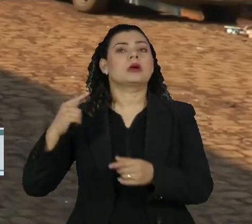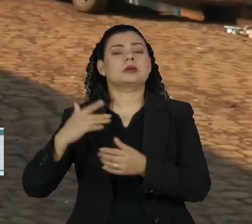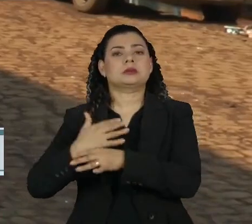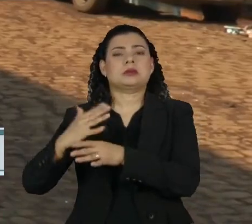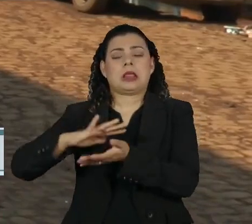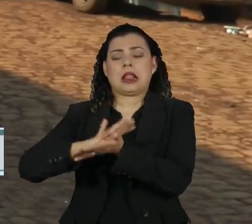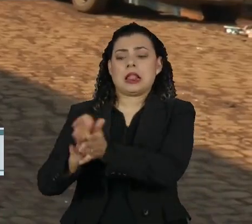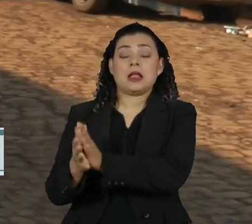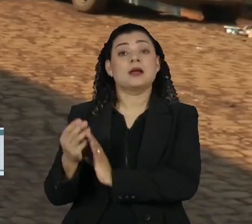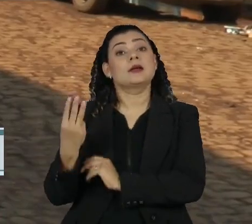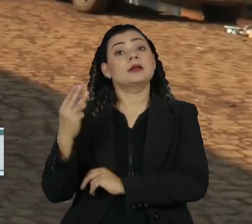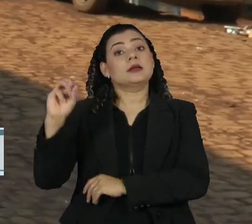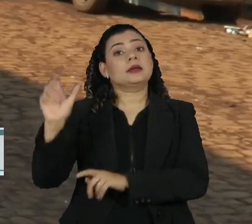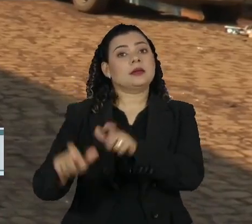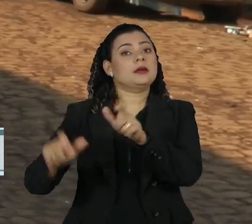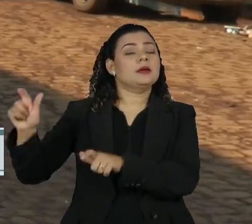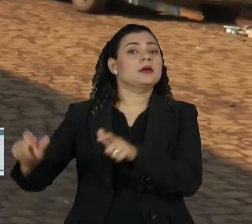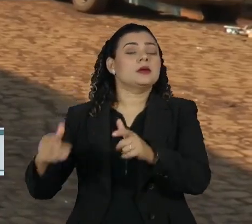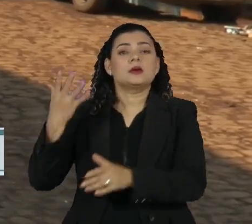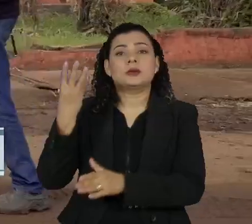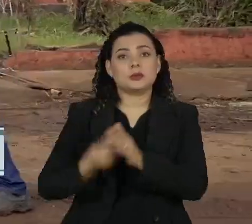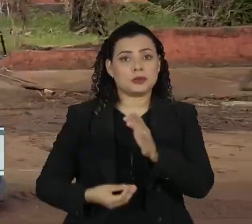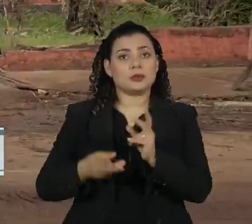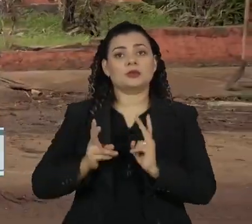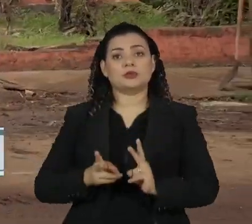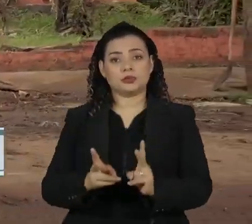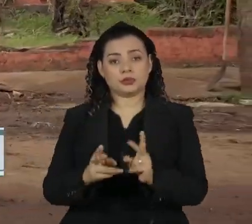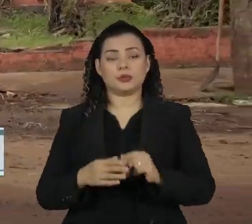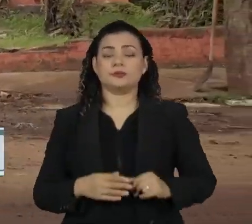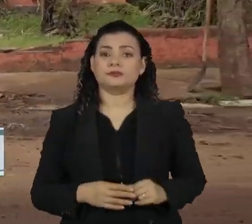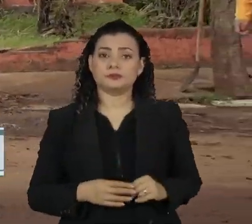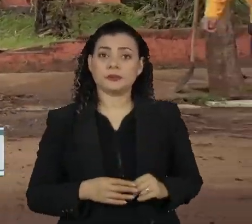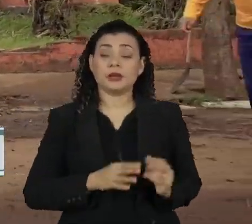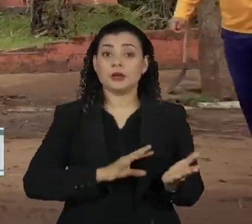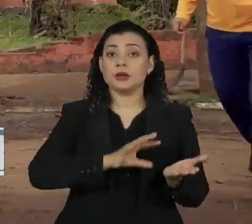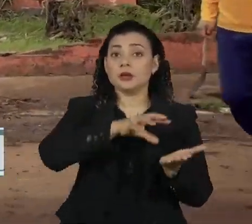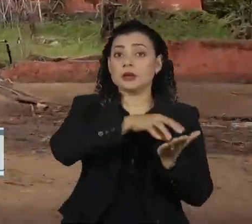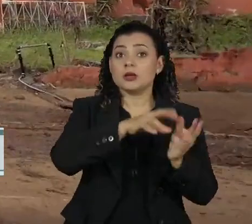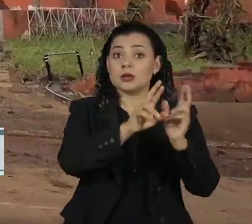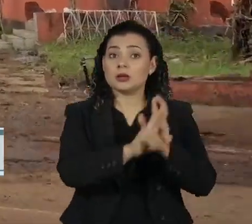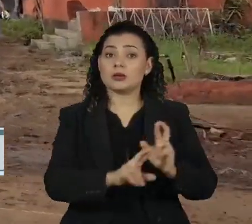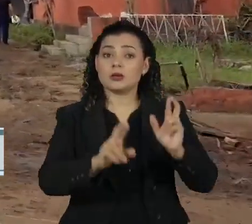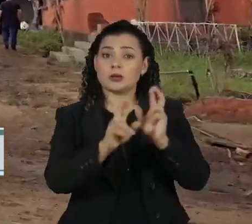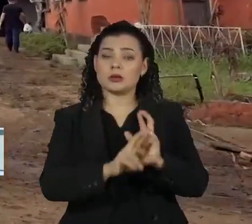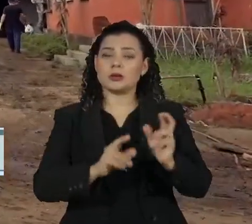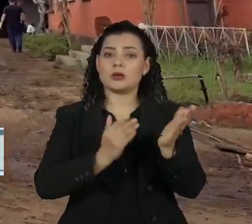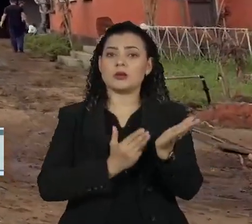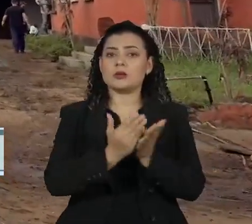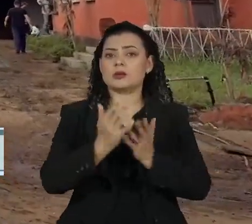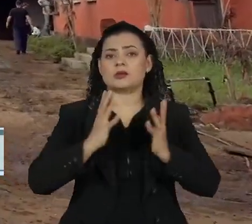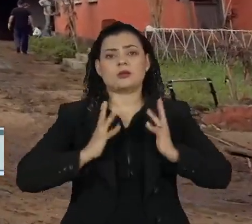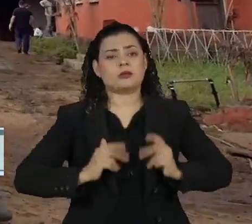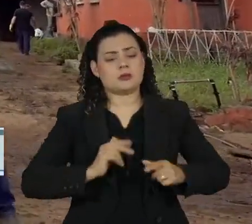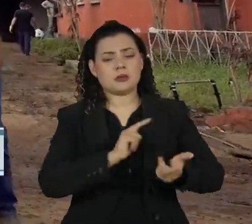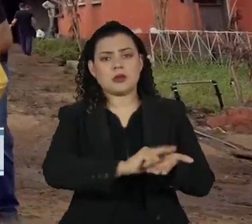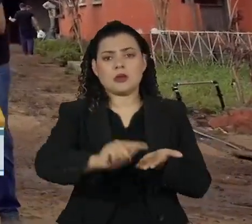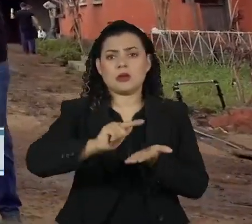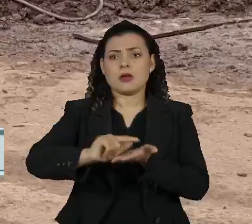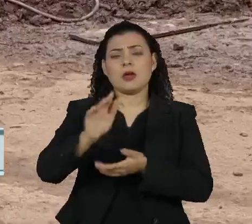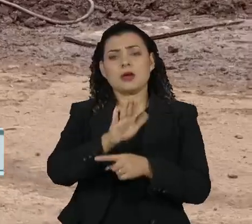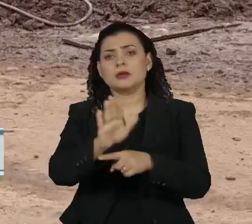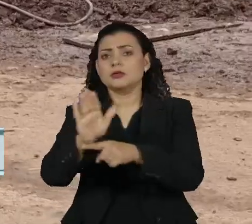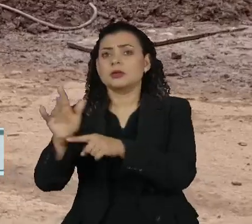menos 30 pessoas seguem desaparecidas. O Instituto Geral de Perícias começou um mutirão para fazer novas